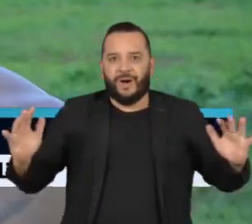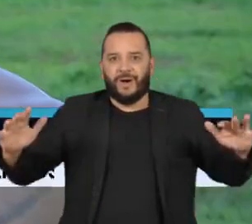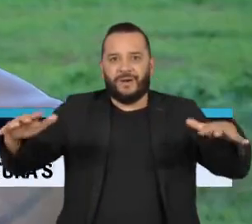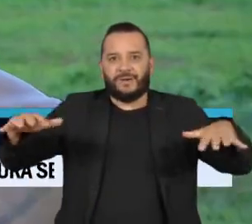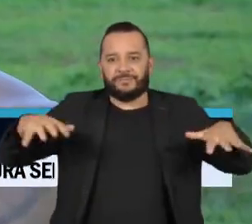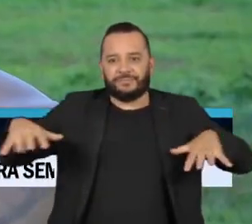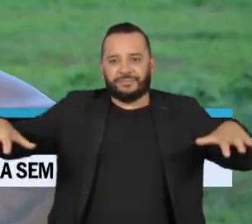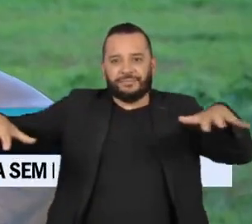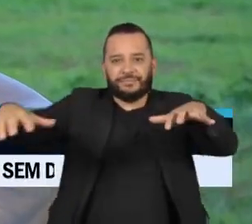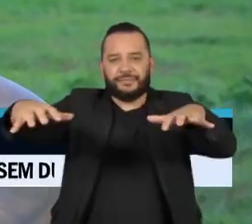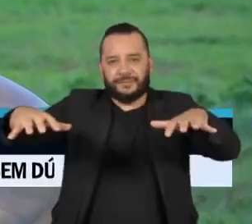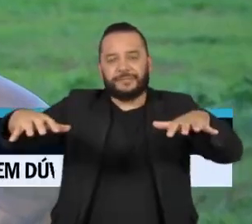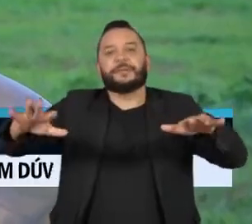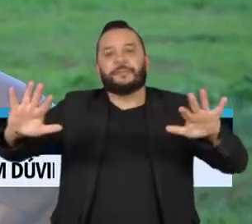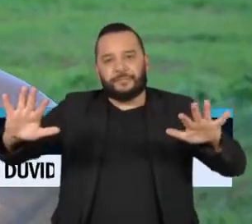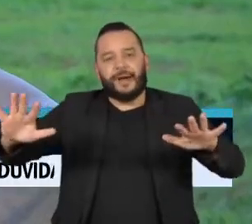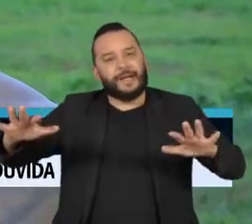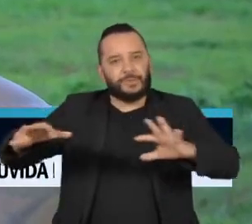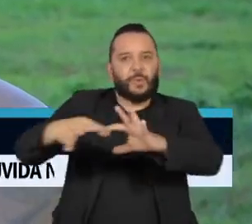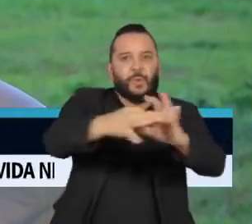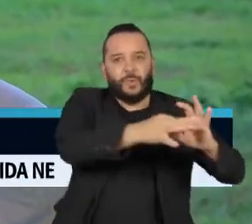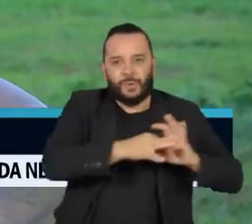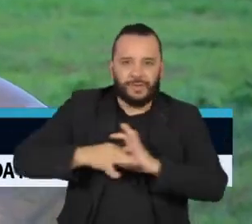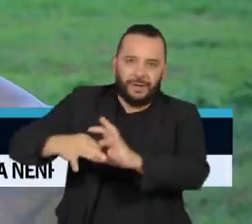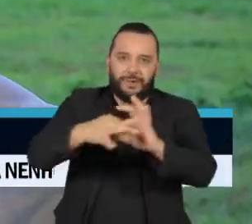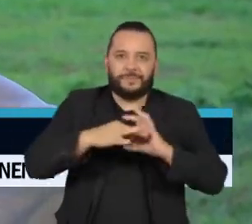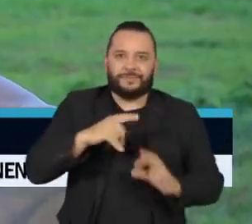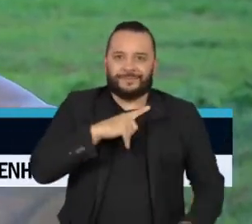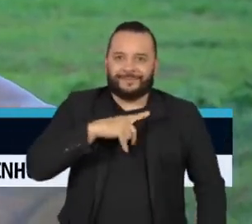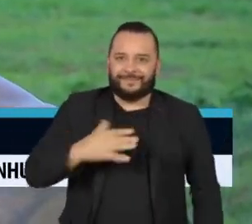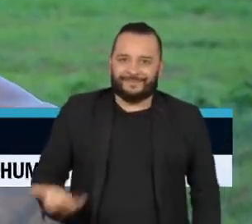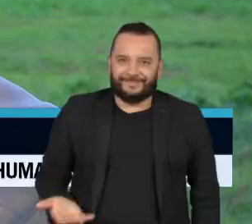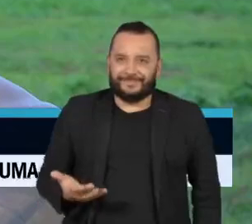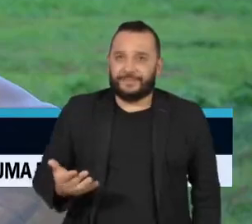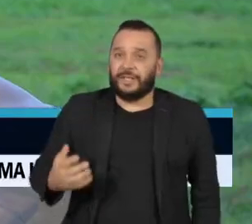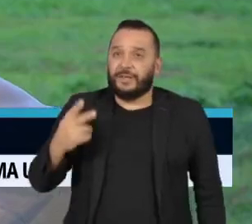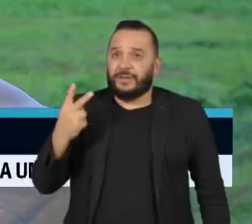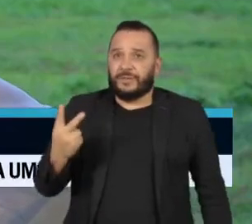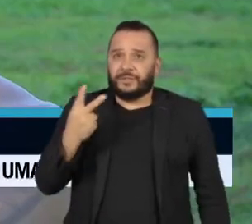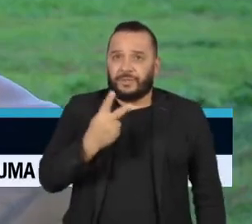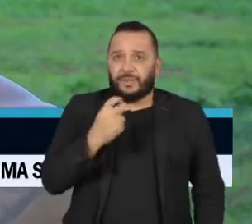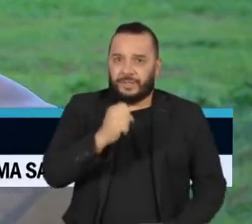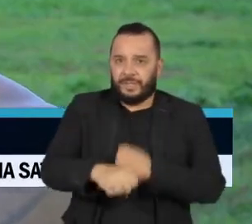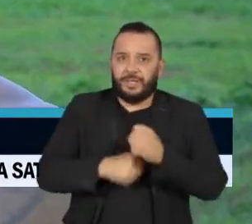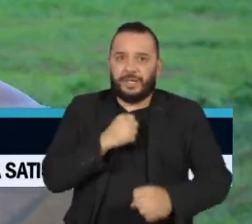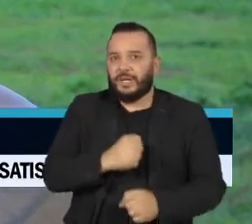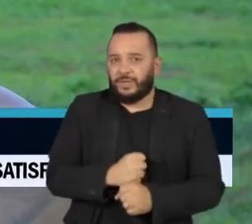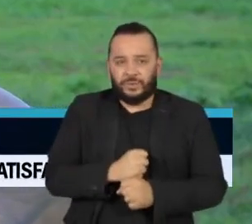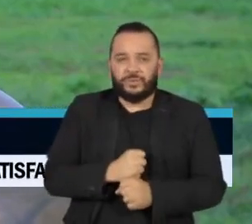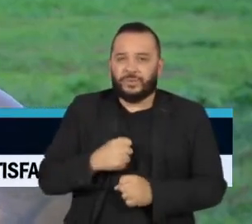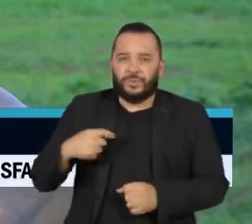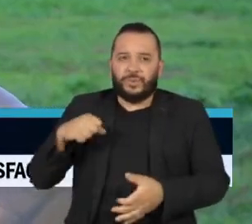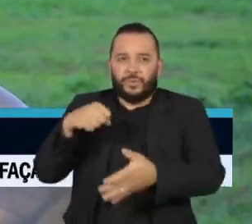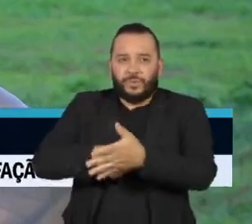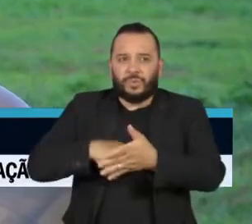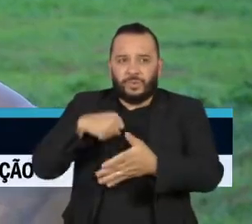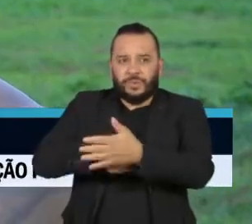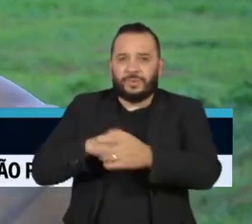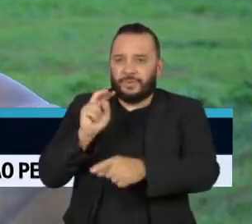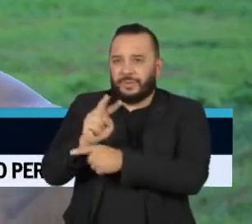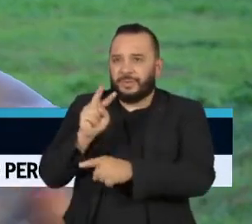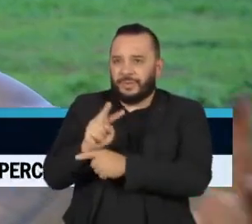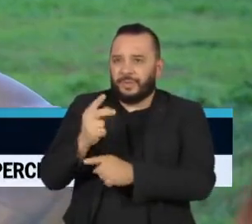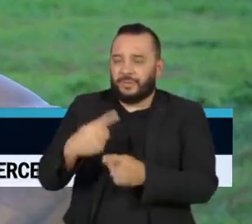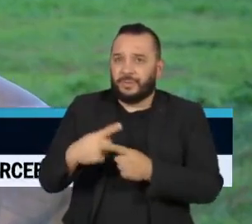Mais de 22 anos na luta de proteção, porque algumas áreas foram desmatadas,